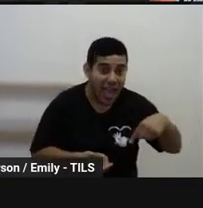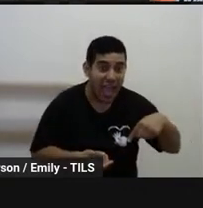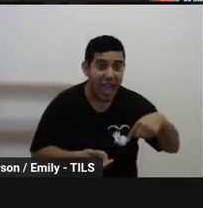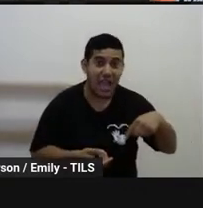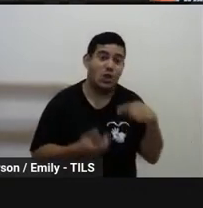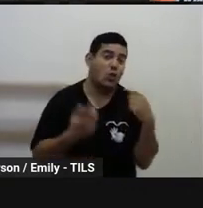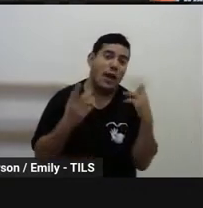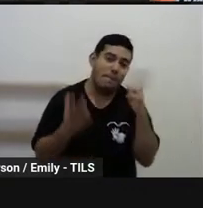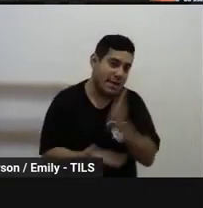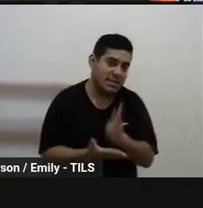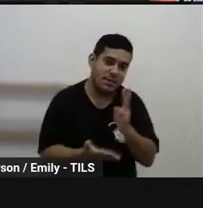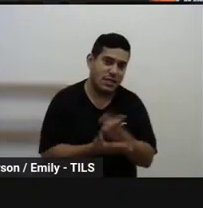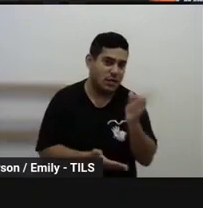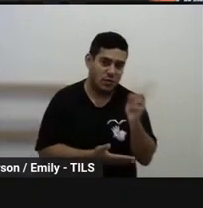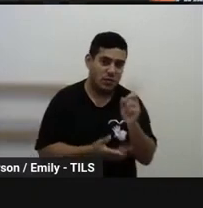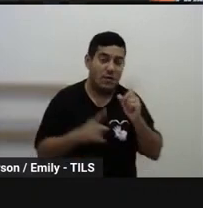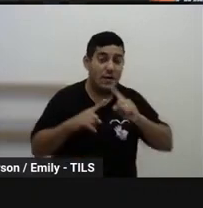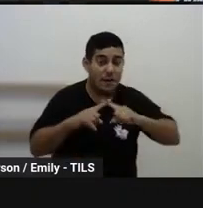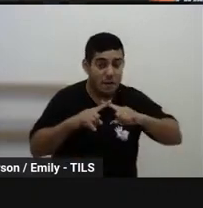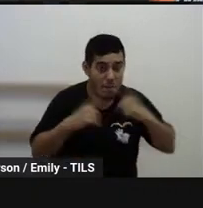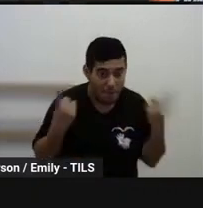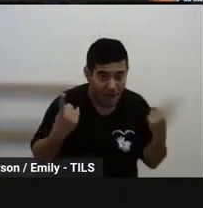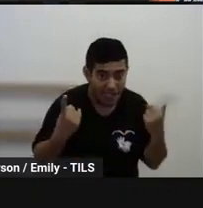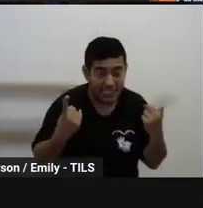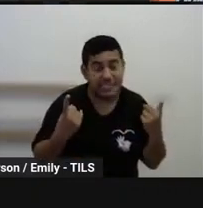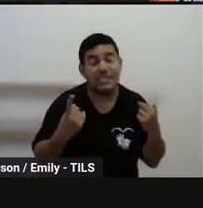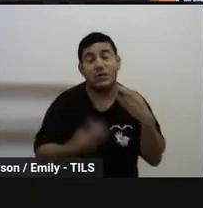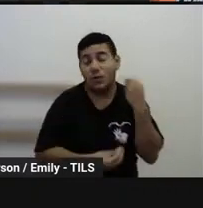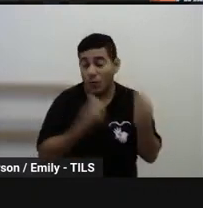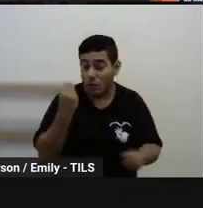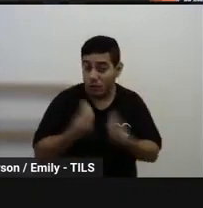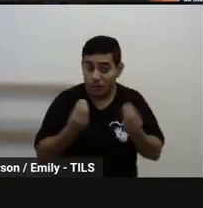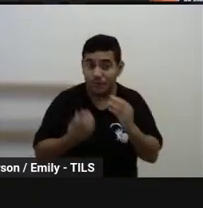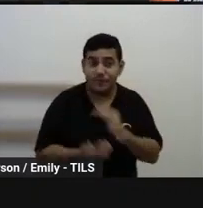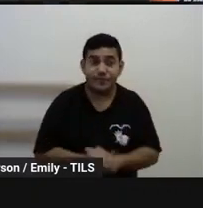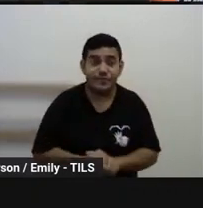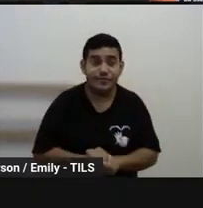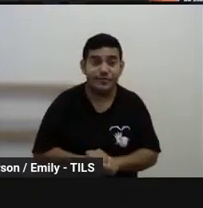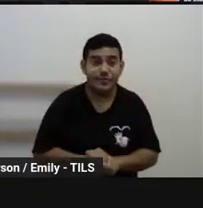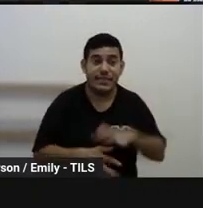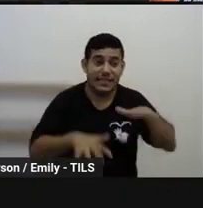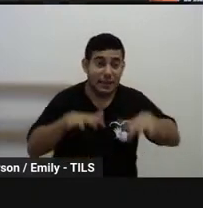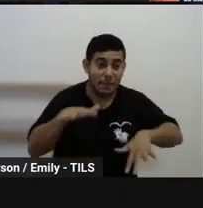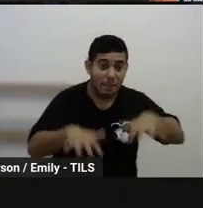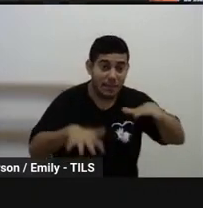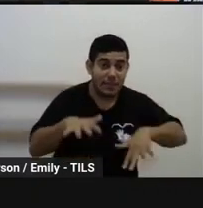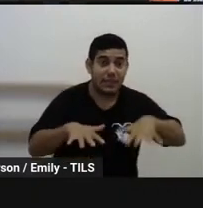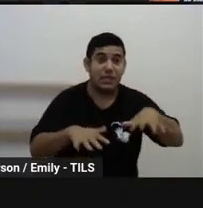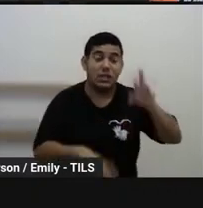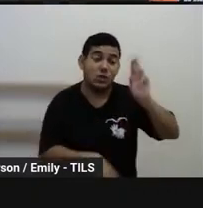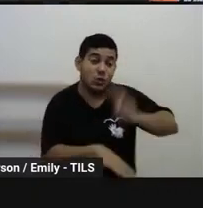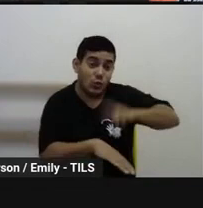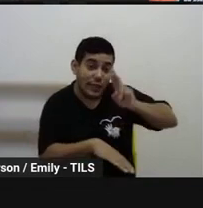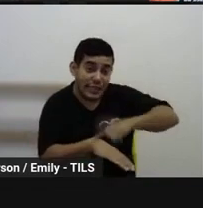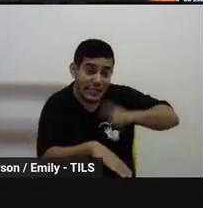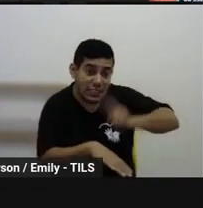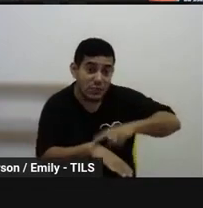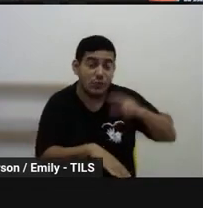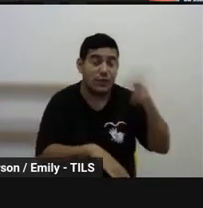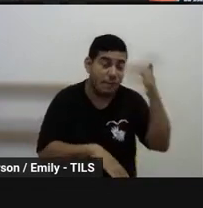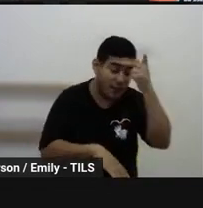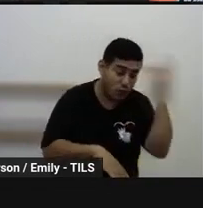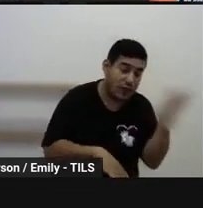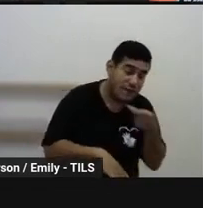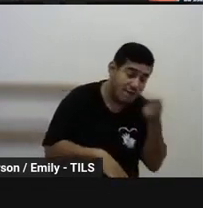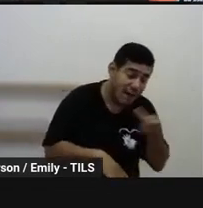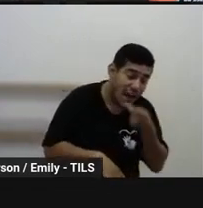mesma coisa. Claro que tem muitas questões específicas, né, a depender até do ritmo e da velocidade que a pessoa fala, a